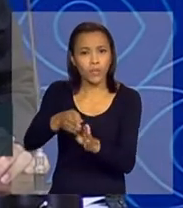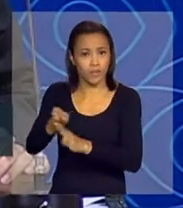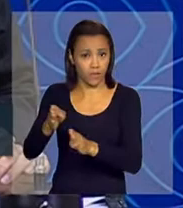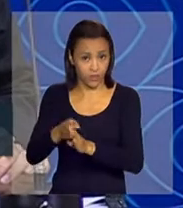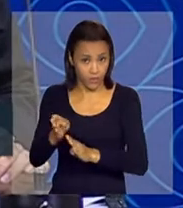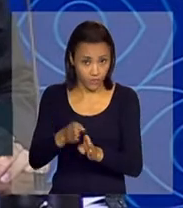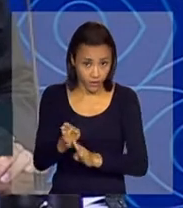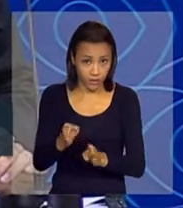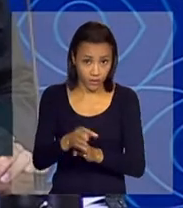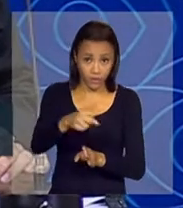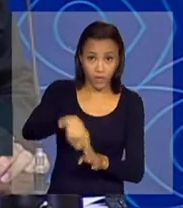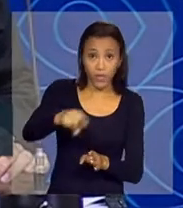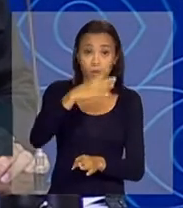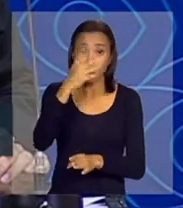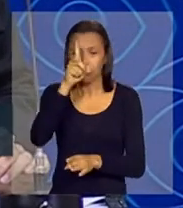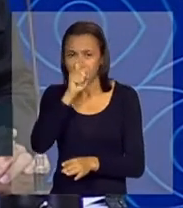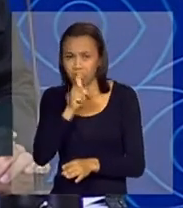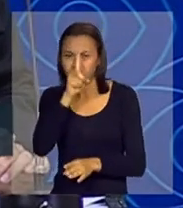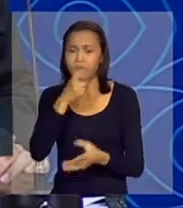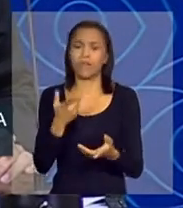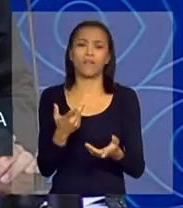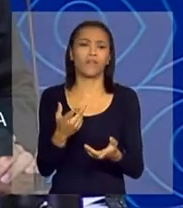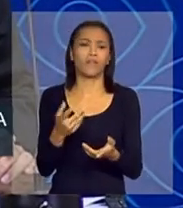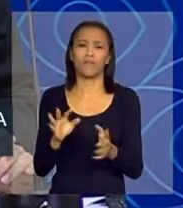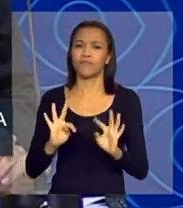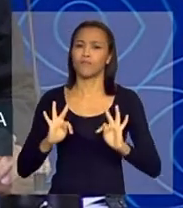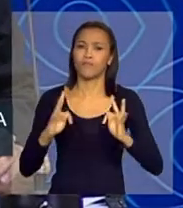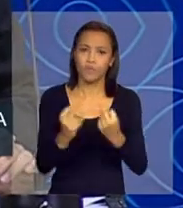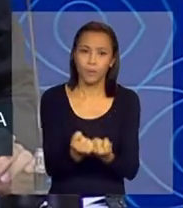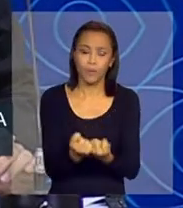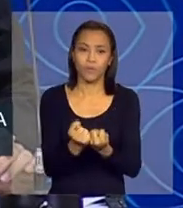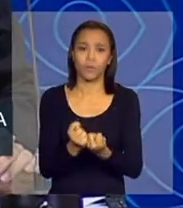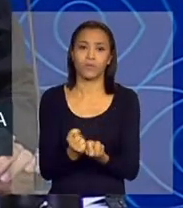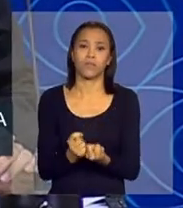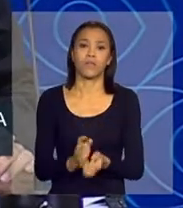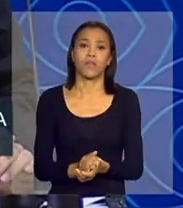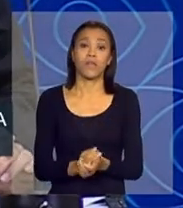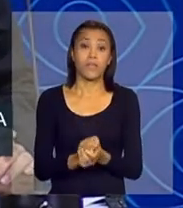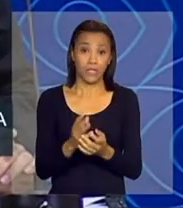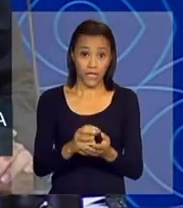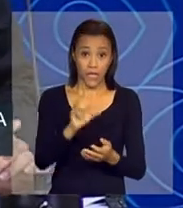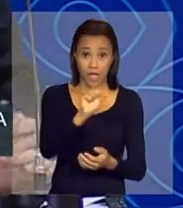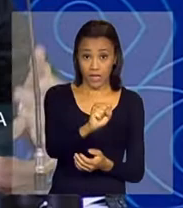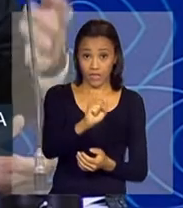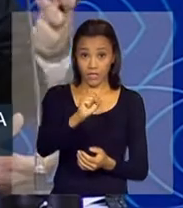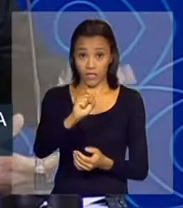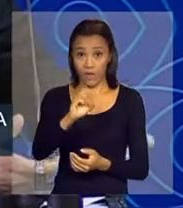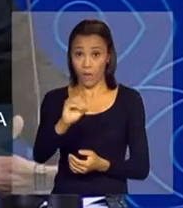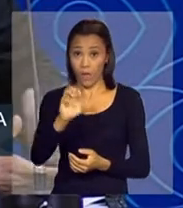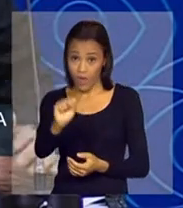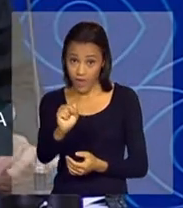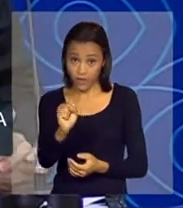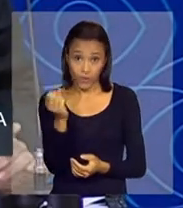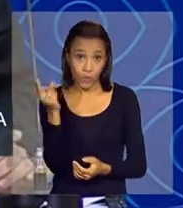unidades de pronto atendimento e das grandes emergências hospitalares, através do SOS Emergência, que é uma das prioridades do governo